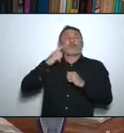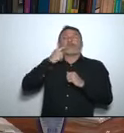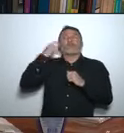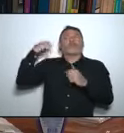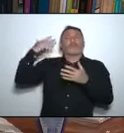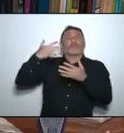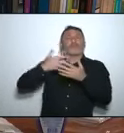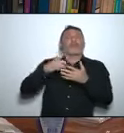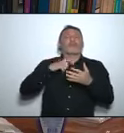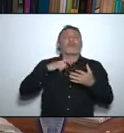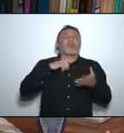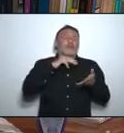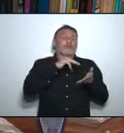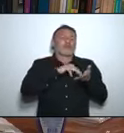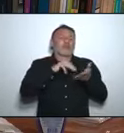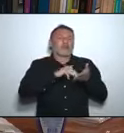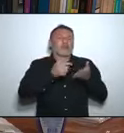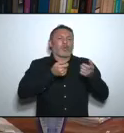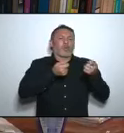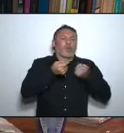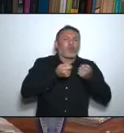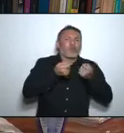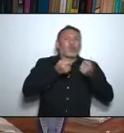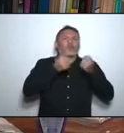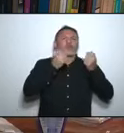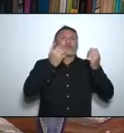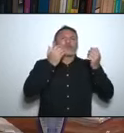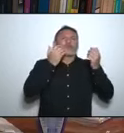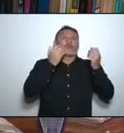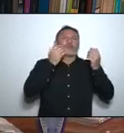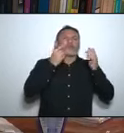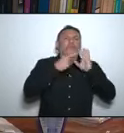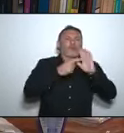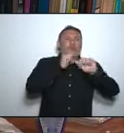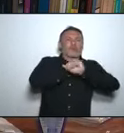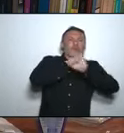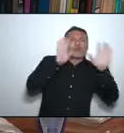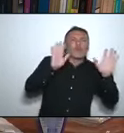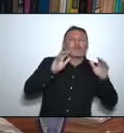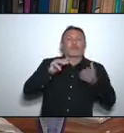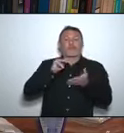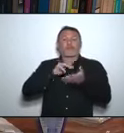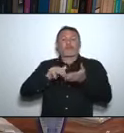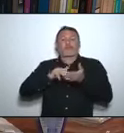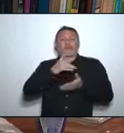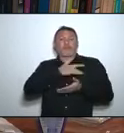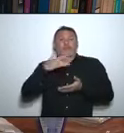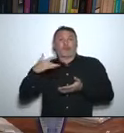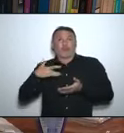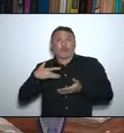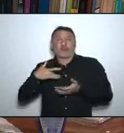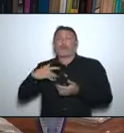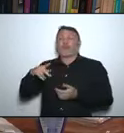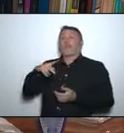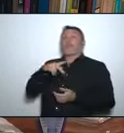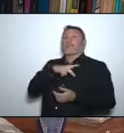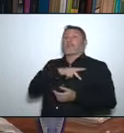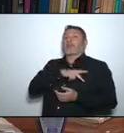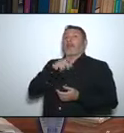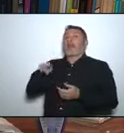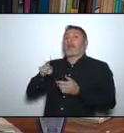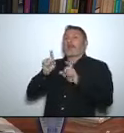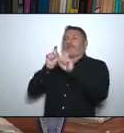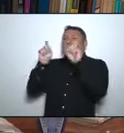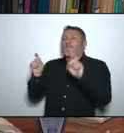Transparência do Governo, junto com a Secretaria de Saúde, com a Prodeste, nossa empresa de processamento de dados, com o Instituto Jones,